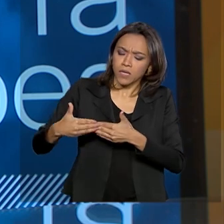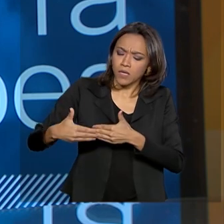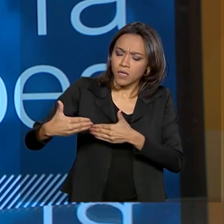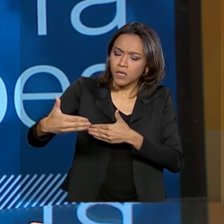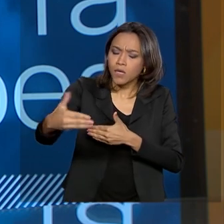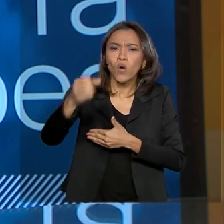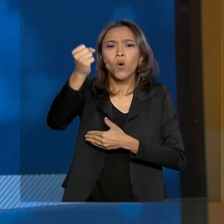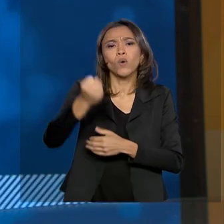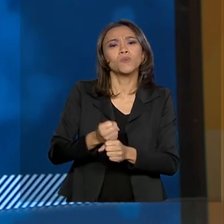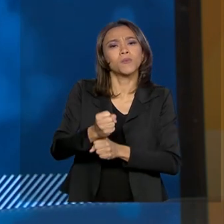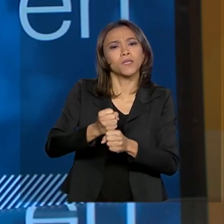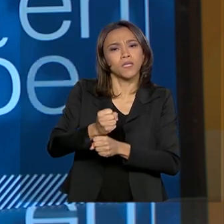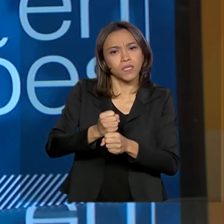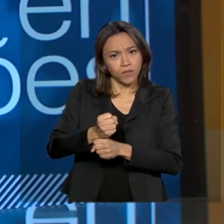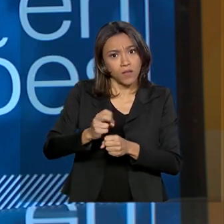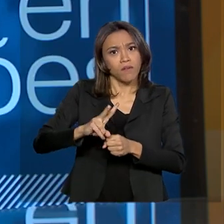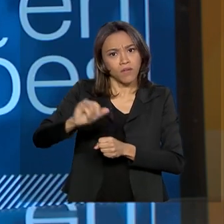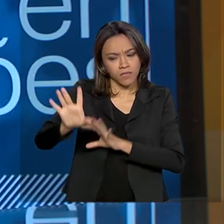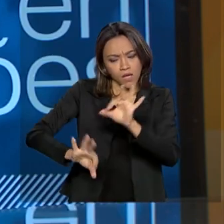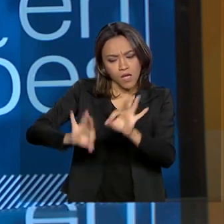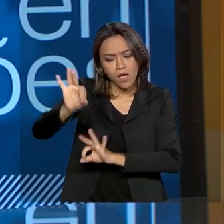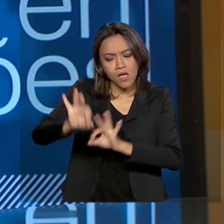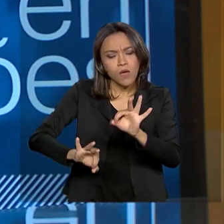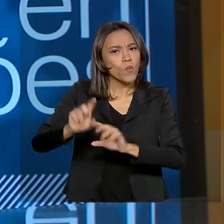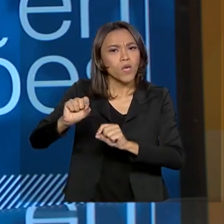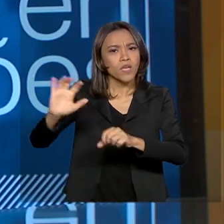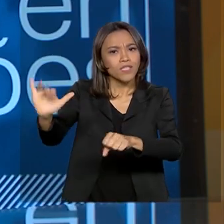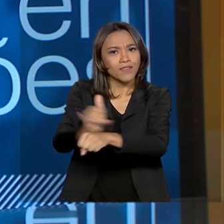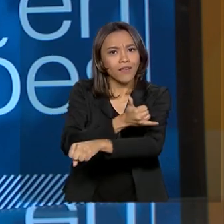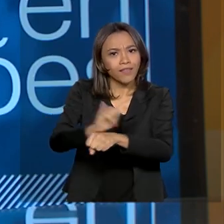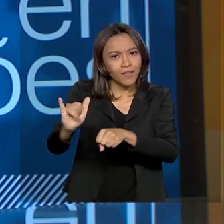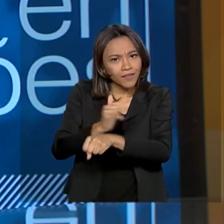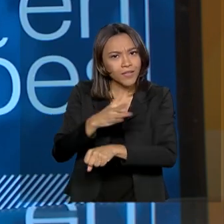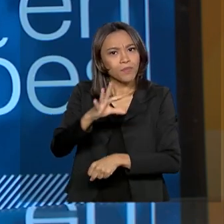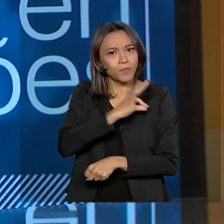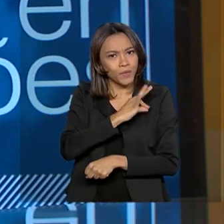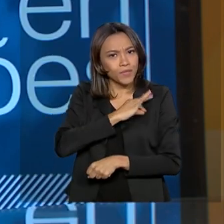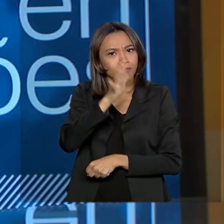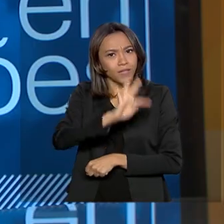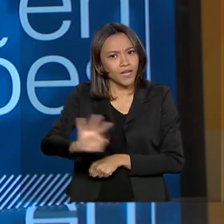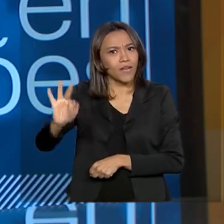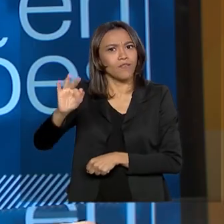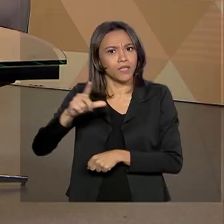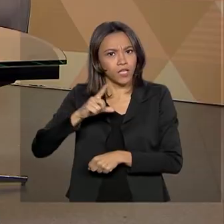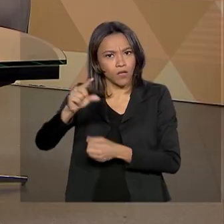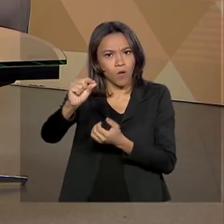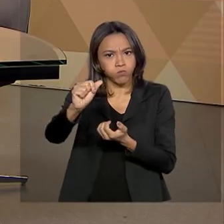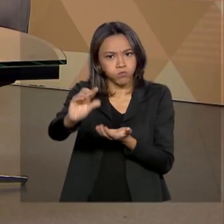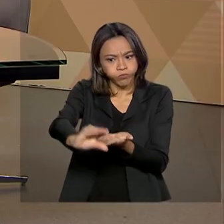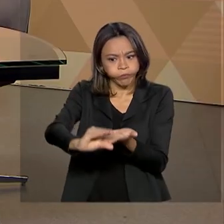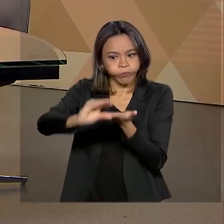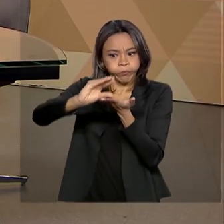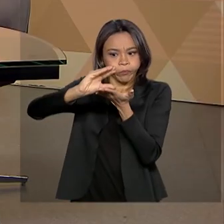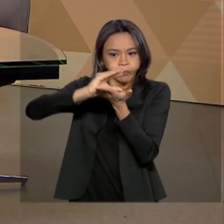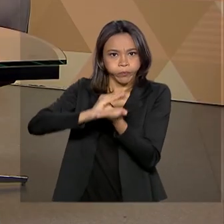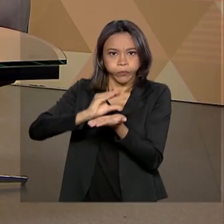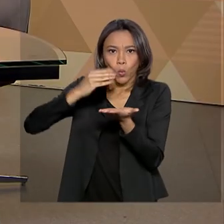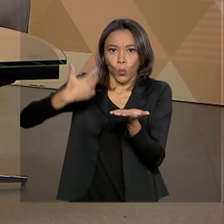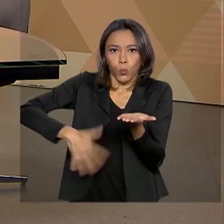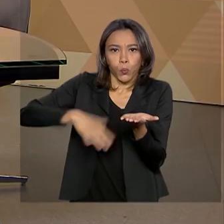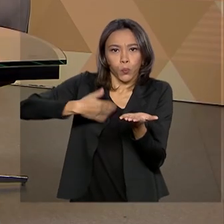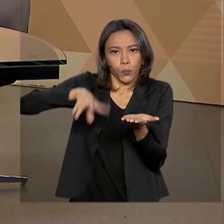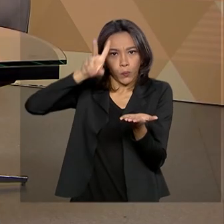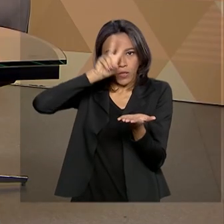anos vai ser executado um plano estratégico em que a PRF vai ter o maior orçamento da história, né? Isso reforça o compromisso